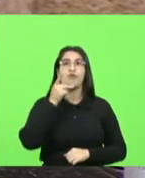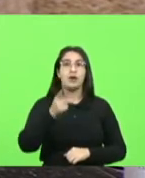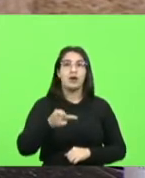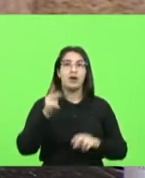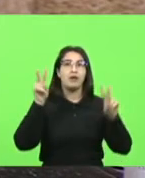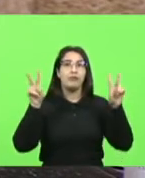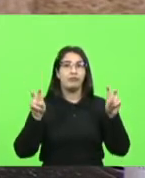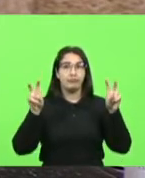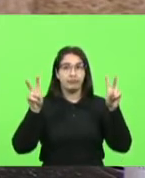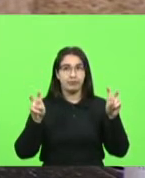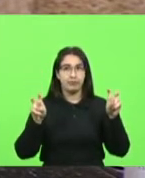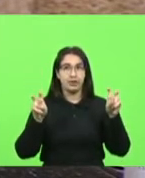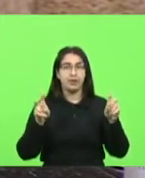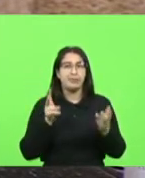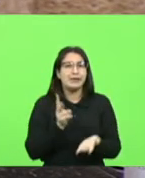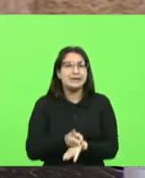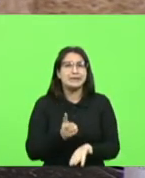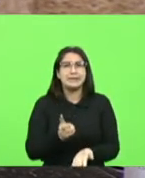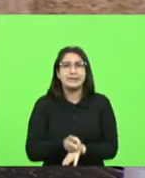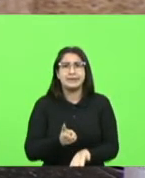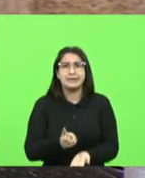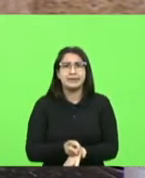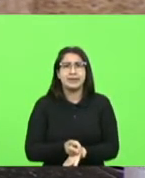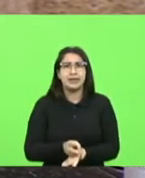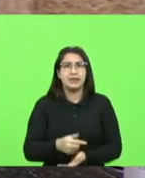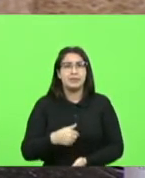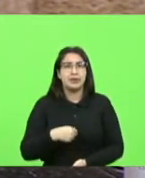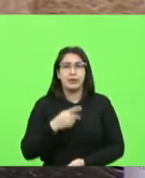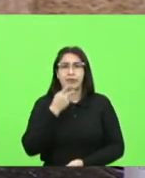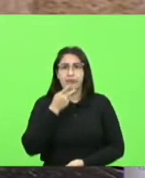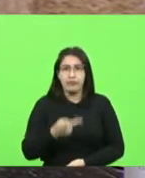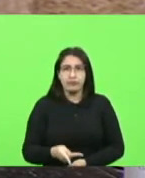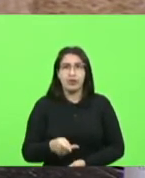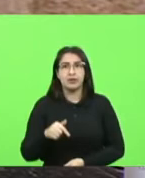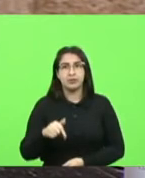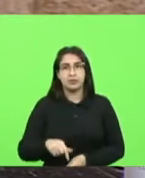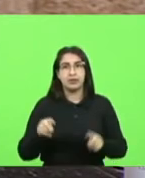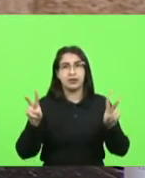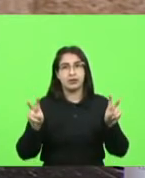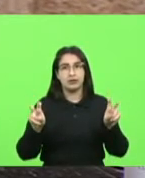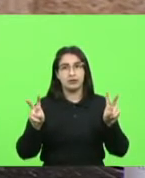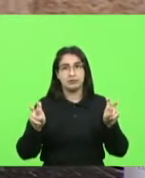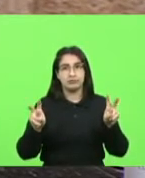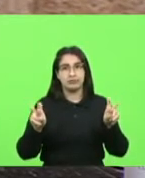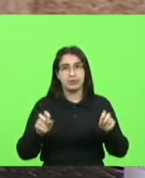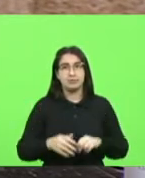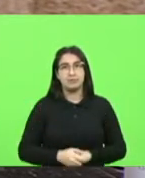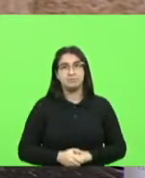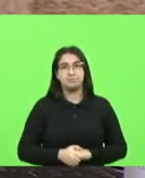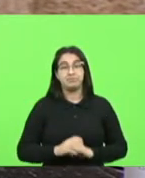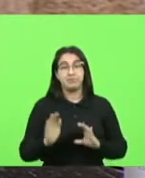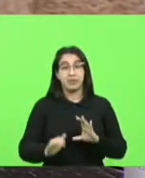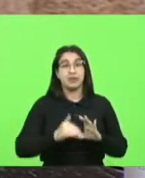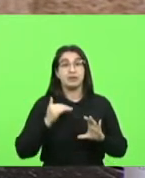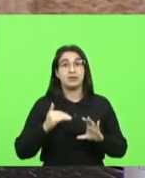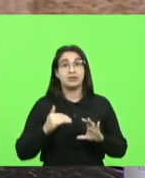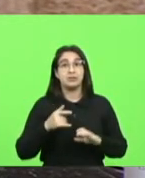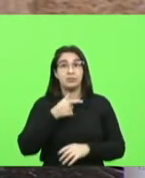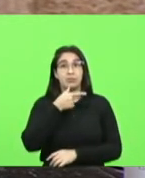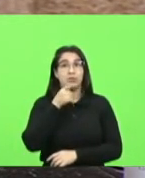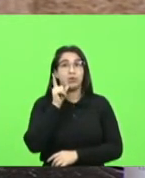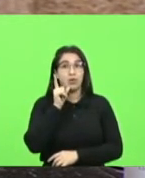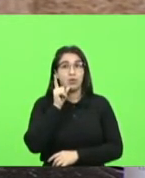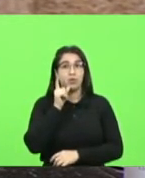a quantidade de vezes que eu trouxe esse tema para cá mas nós recebemos ontem nas nossas redes